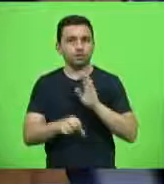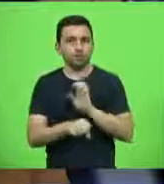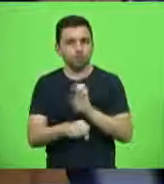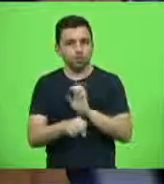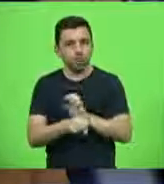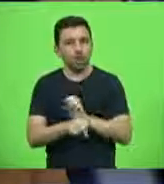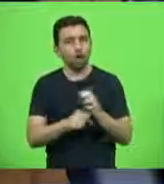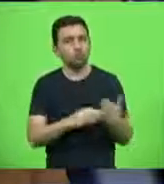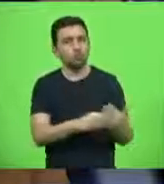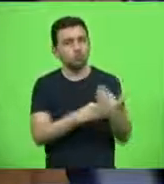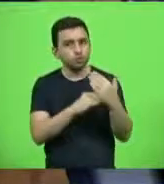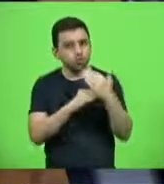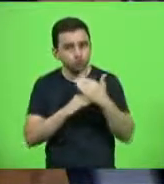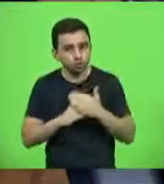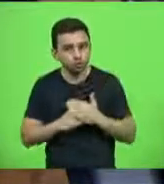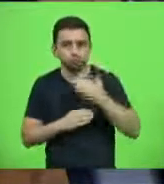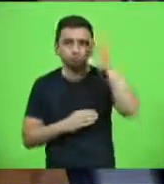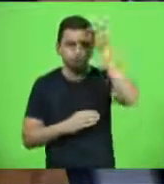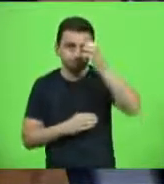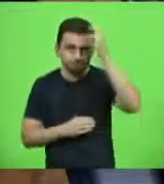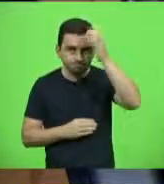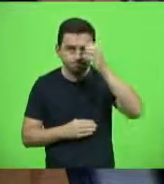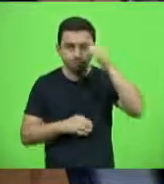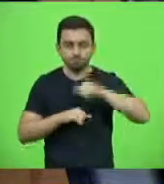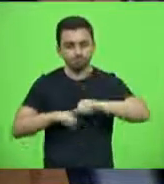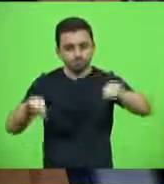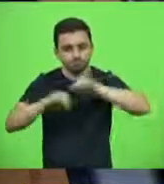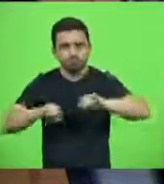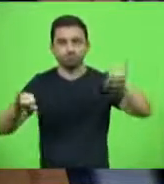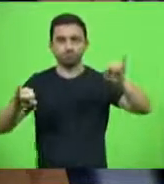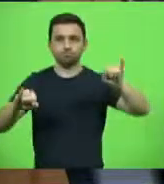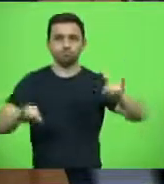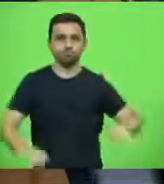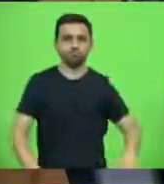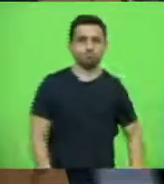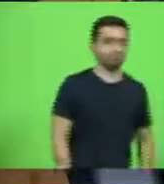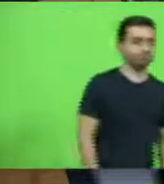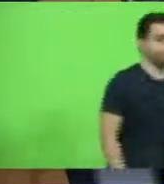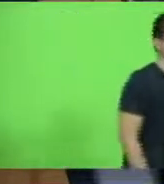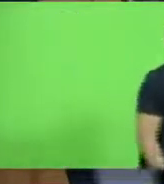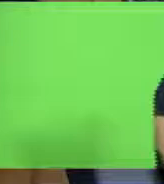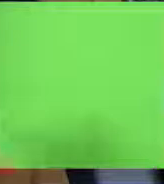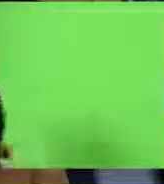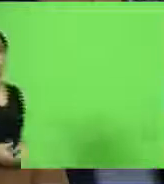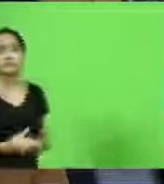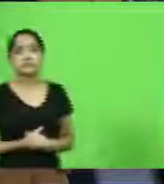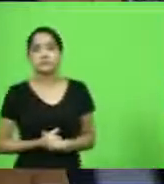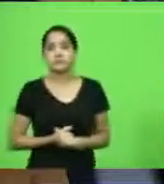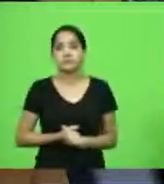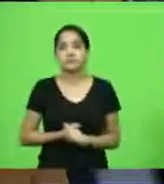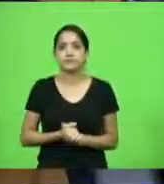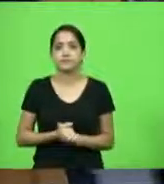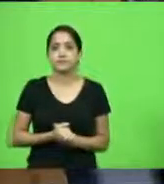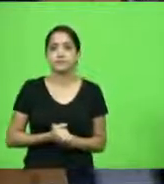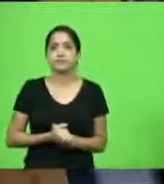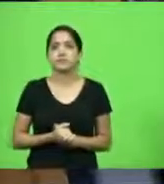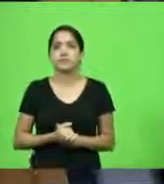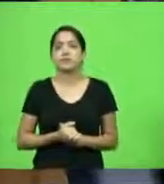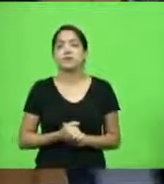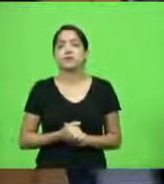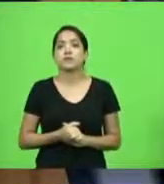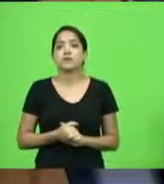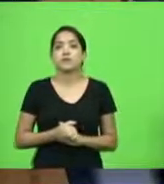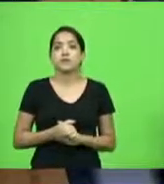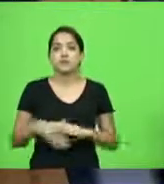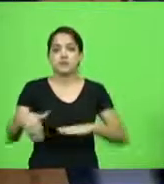campanhas de conscientização. Já solicitei também a Secretaria da Infraestrutura que a gente tenha passa-fauna nos